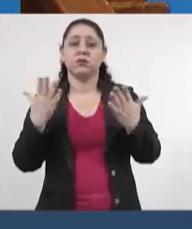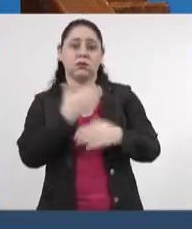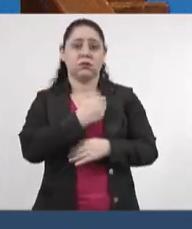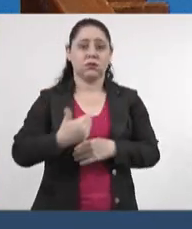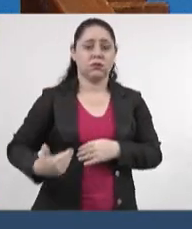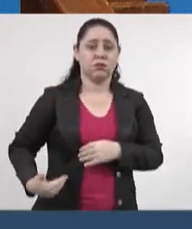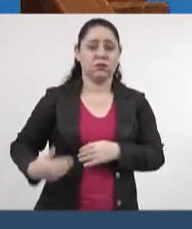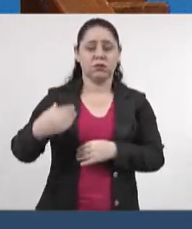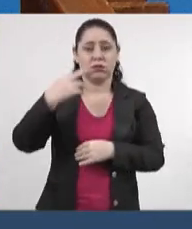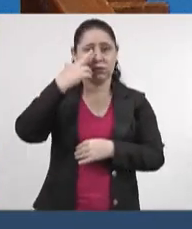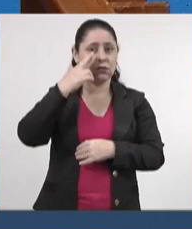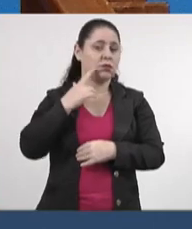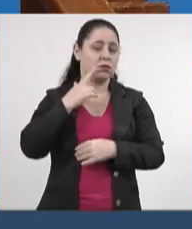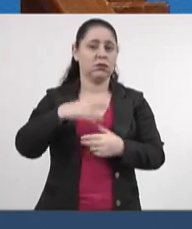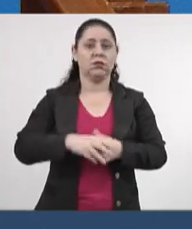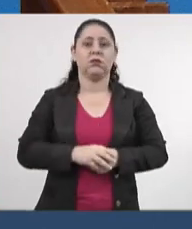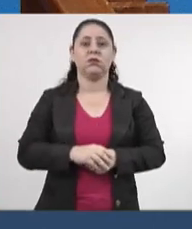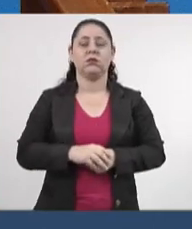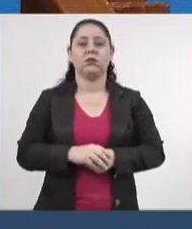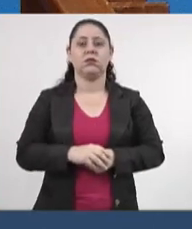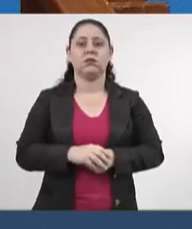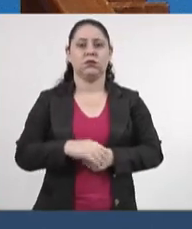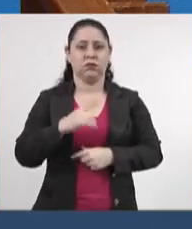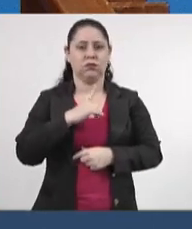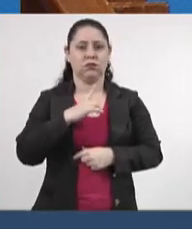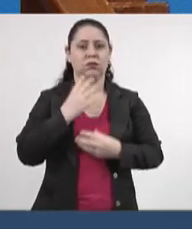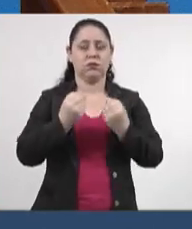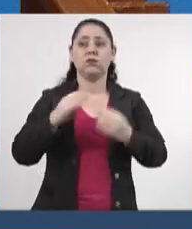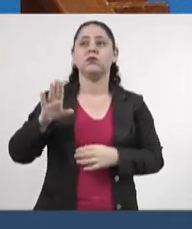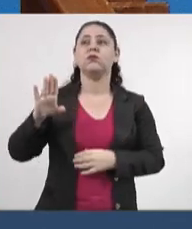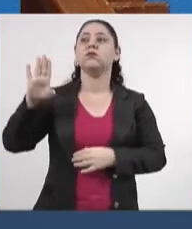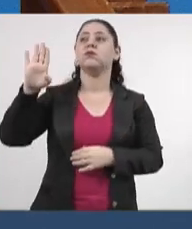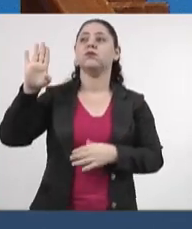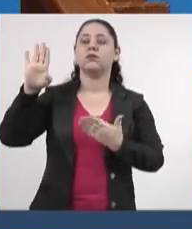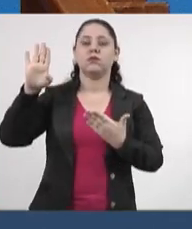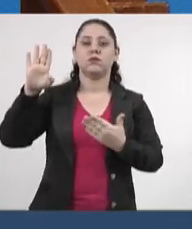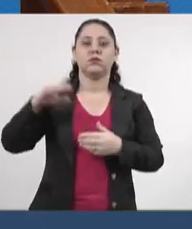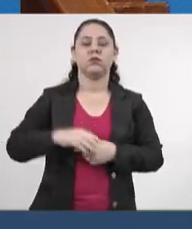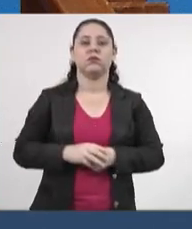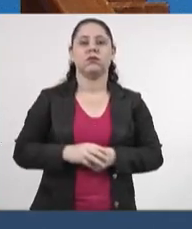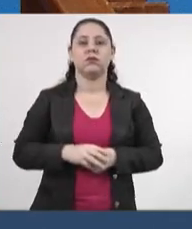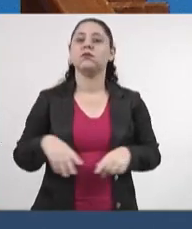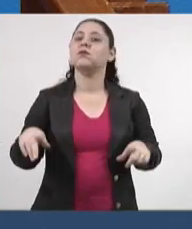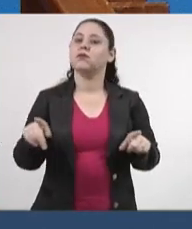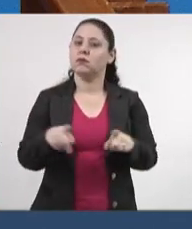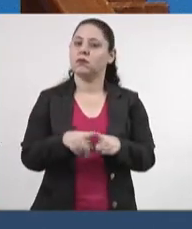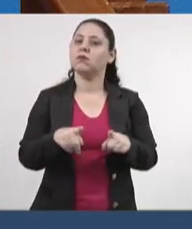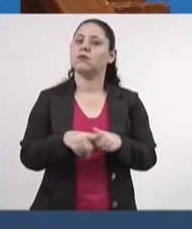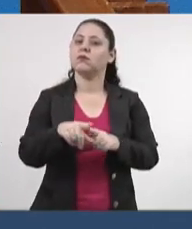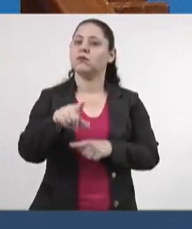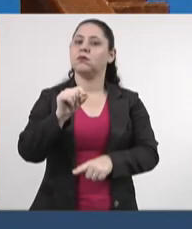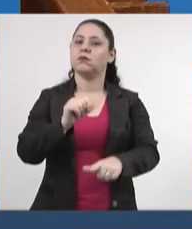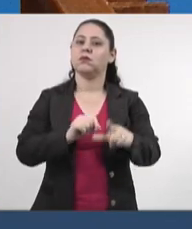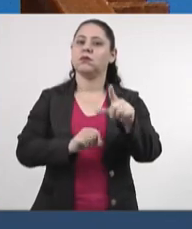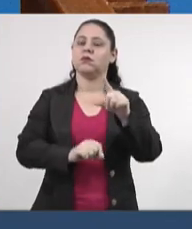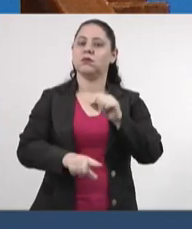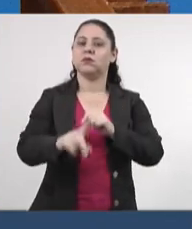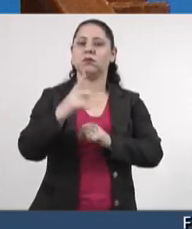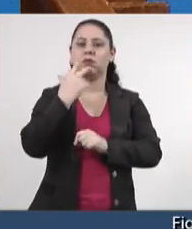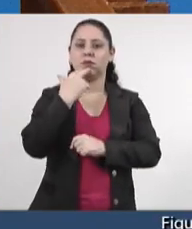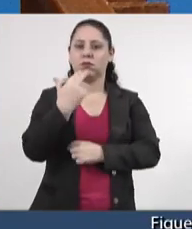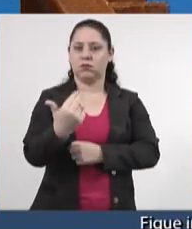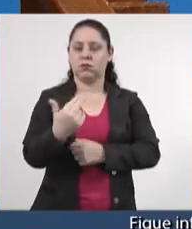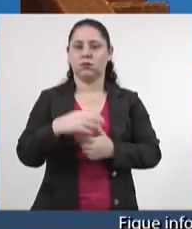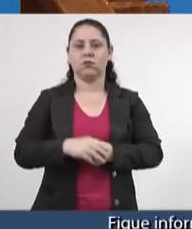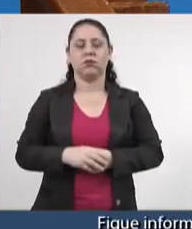governador Eduardo Hiddle estava na condição de candidato, ele também escolheu as suas cores